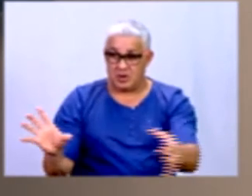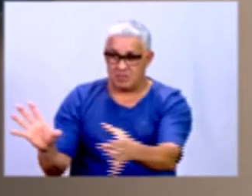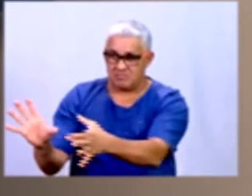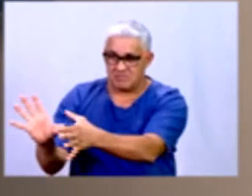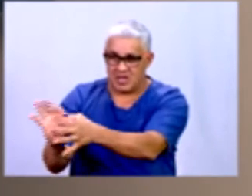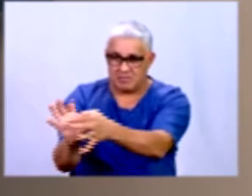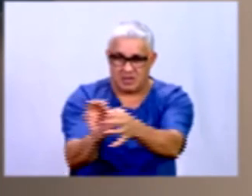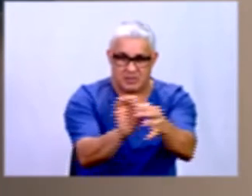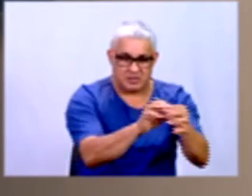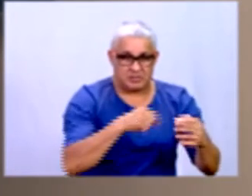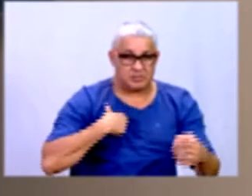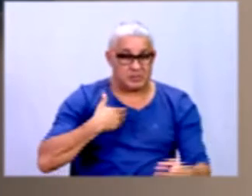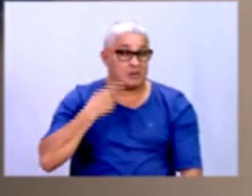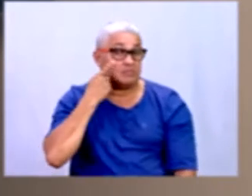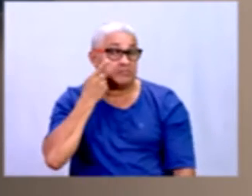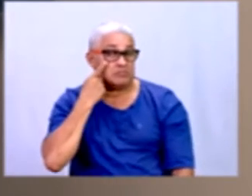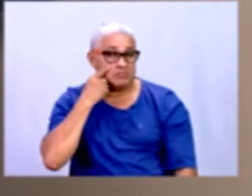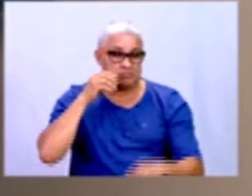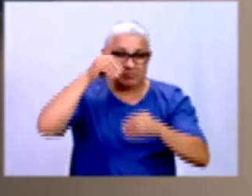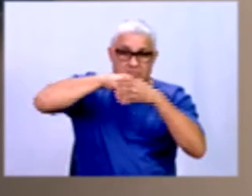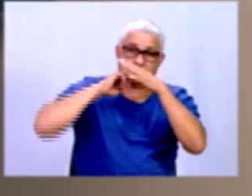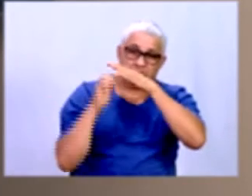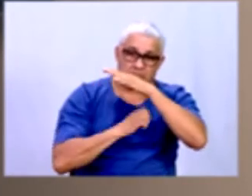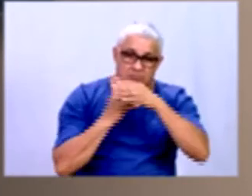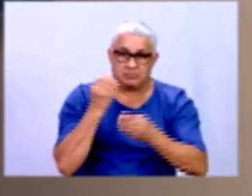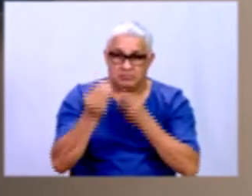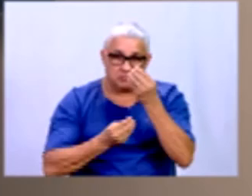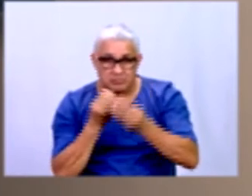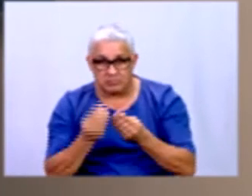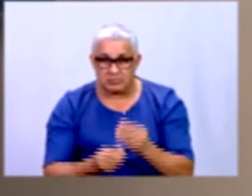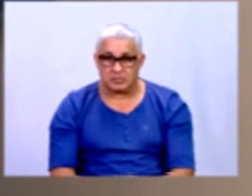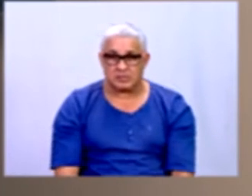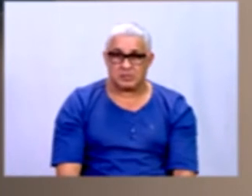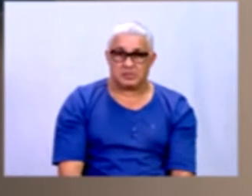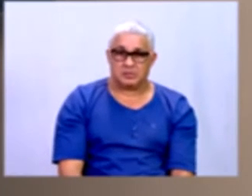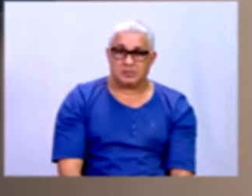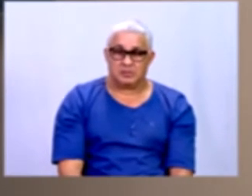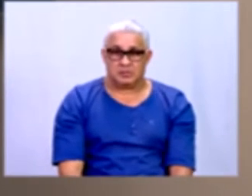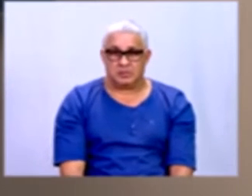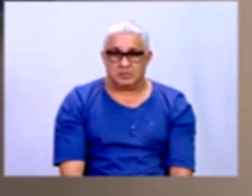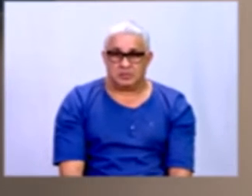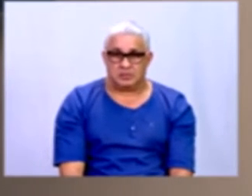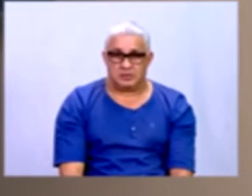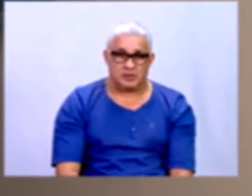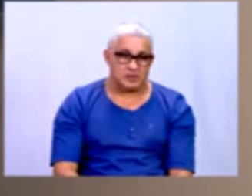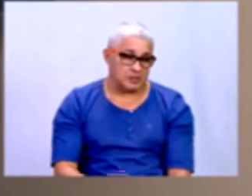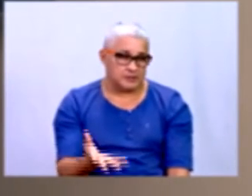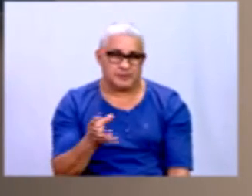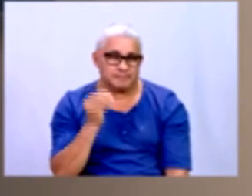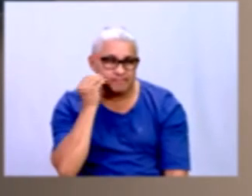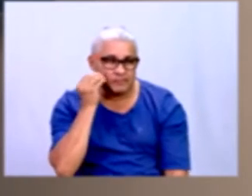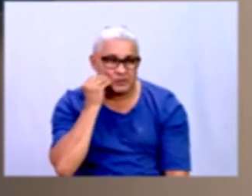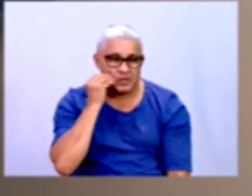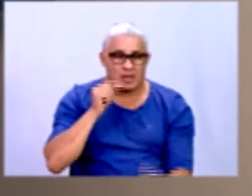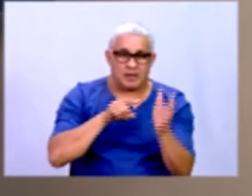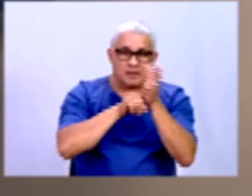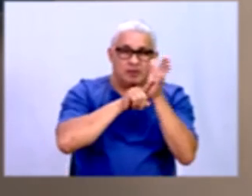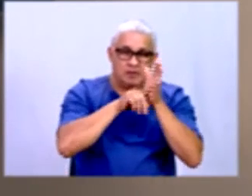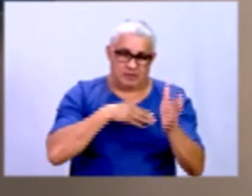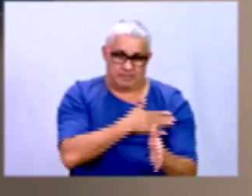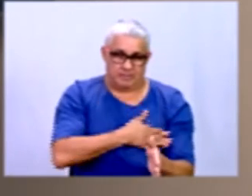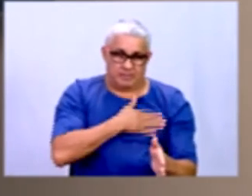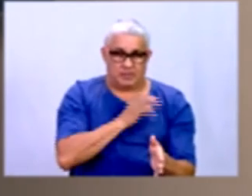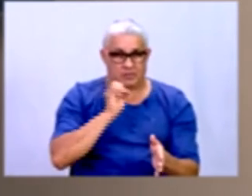eu quero ver como que funciona. Eu trabalho numa empresa, vou fazer uma... Vou tentar fazer uma pesquisa lá de satisfação,